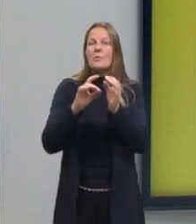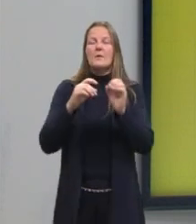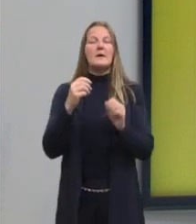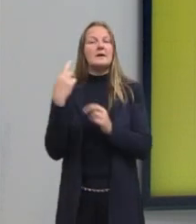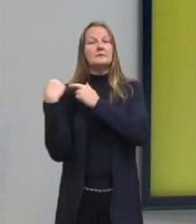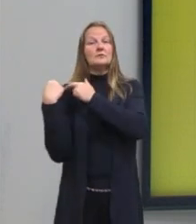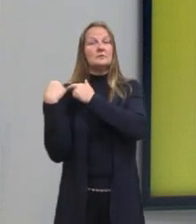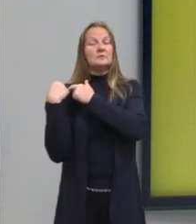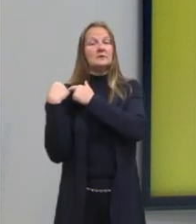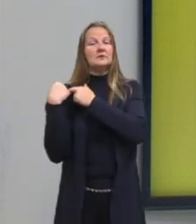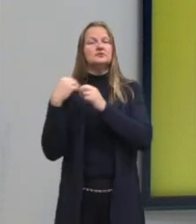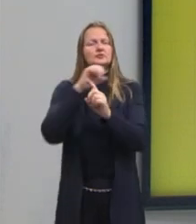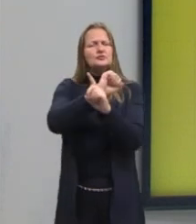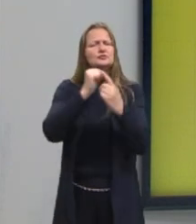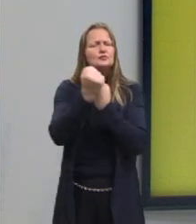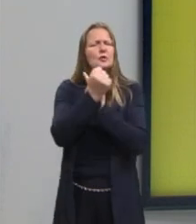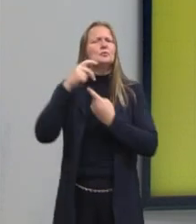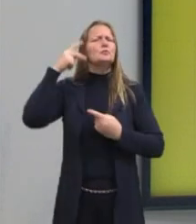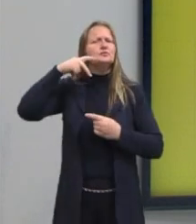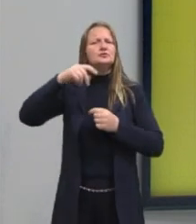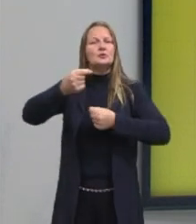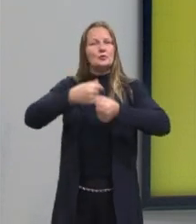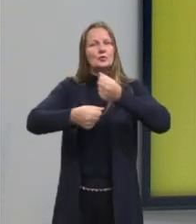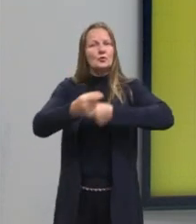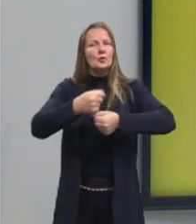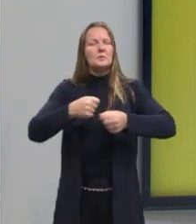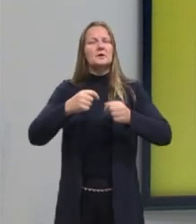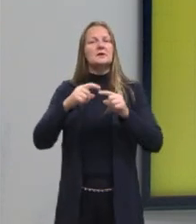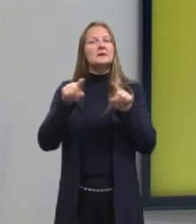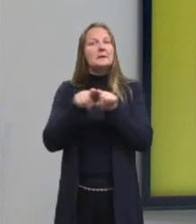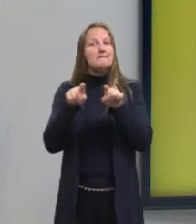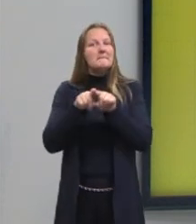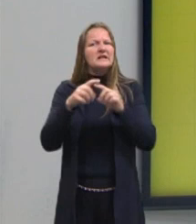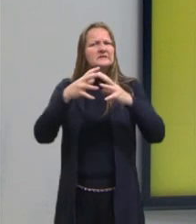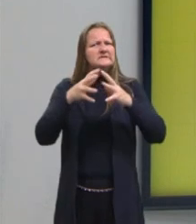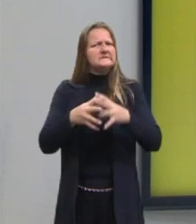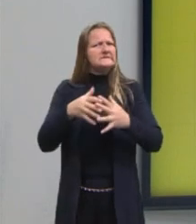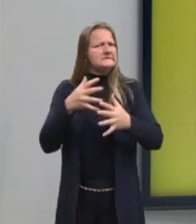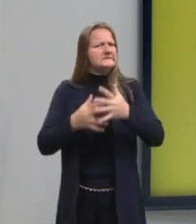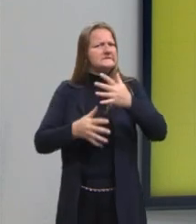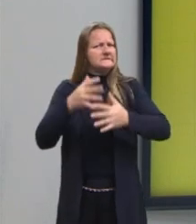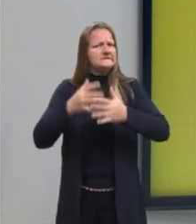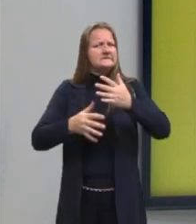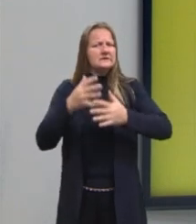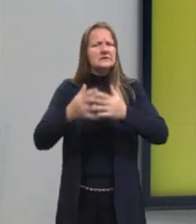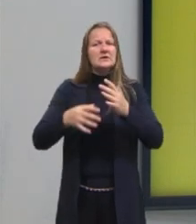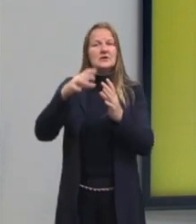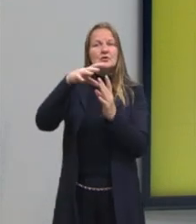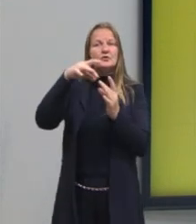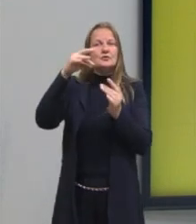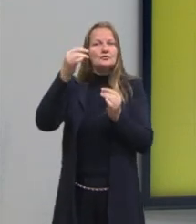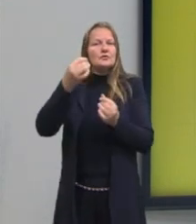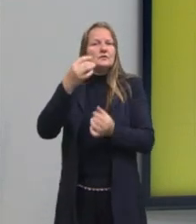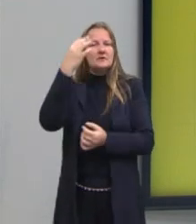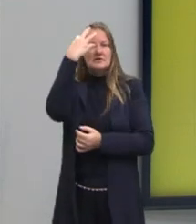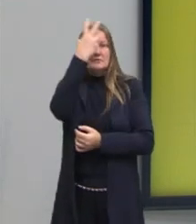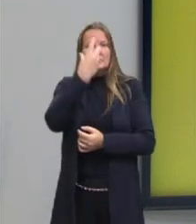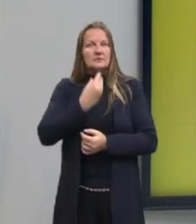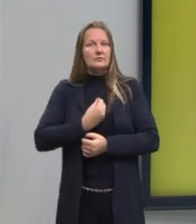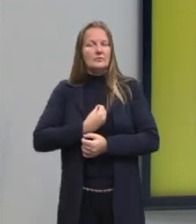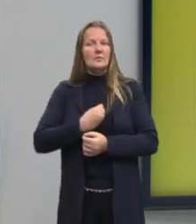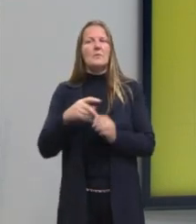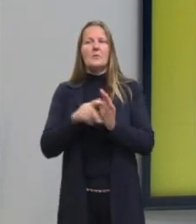questões sociopolíticas e pelo conflito espiritual de alguns de seus autores. Então, aqui tem uma imagem com alguns autores, né?